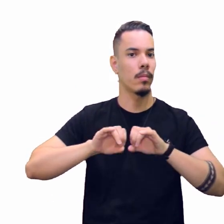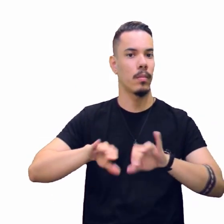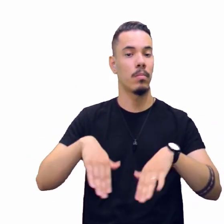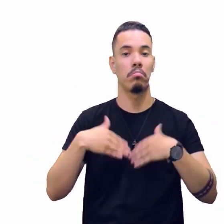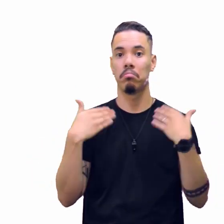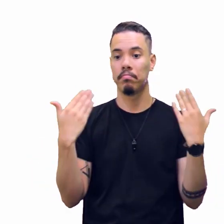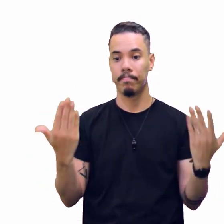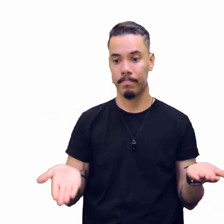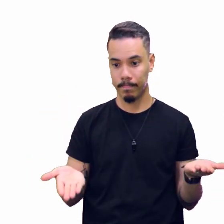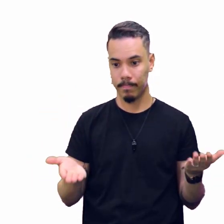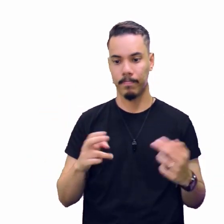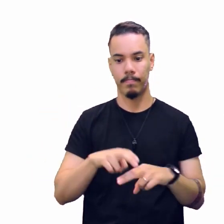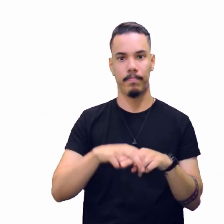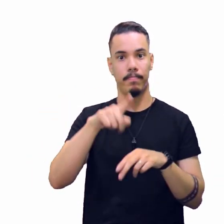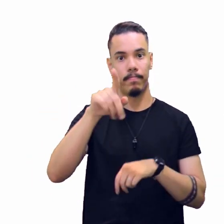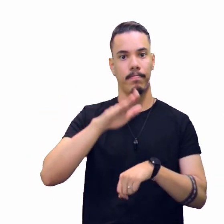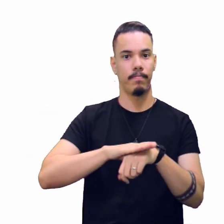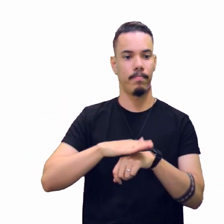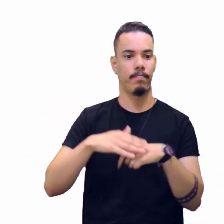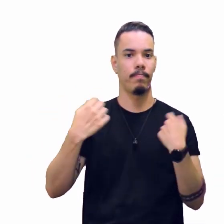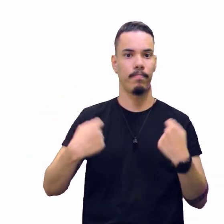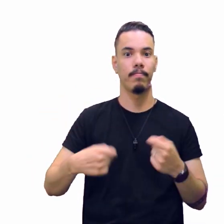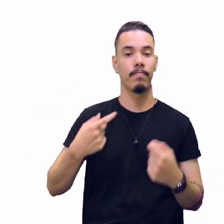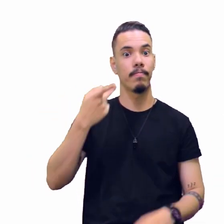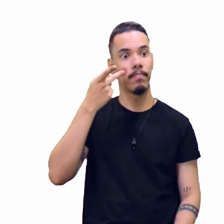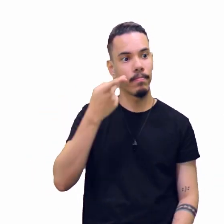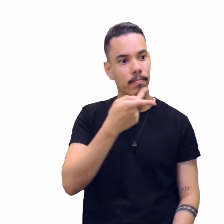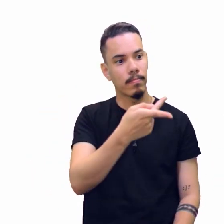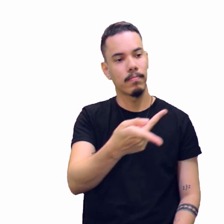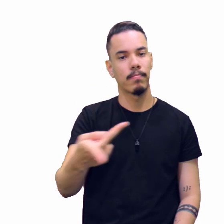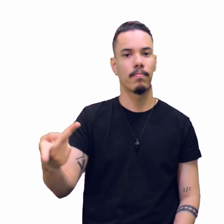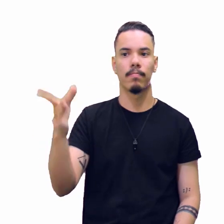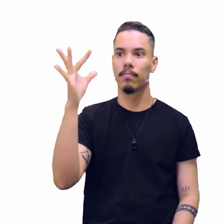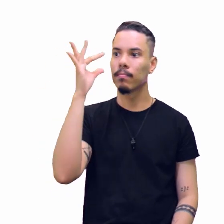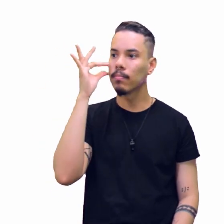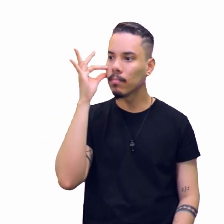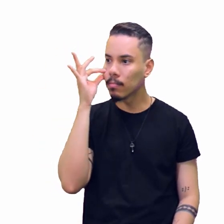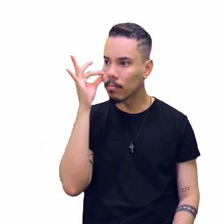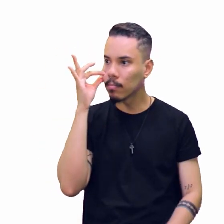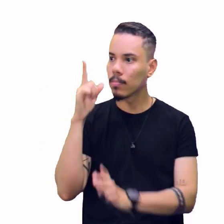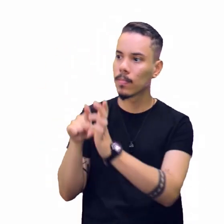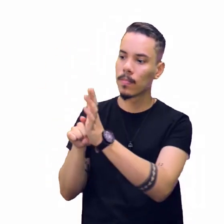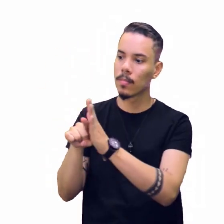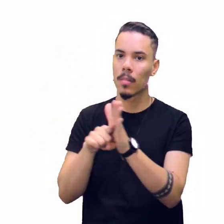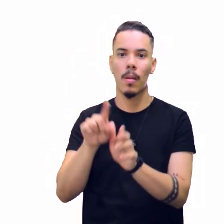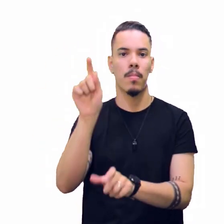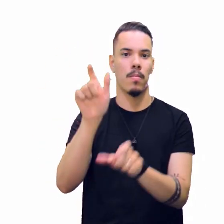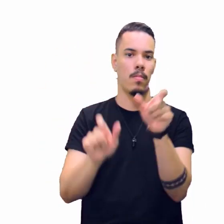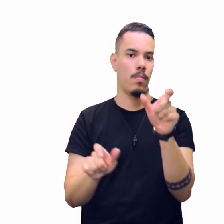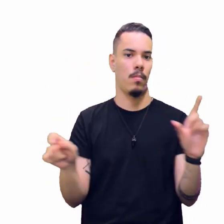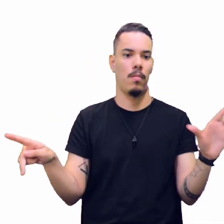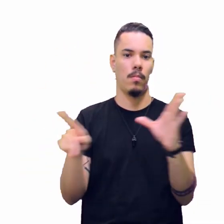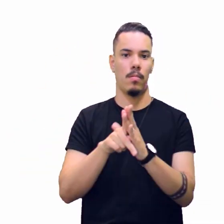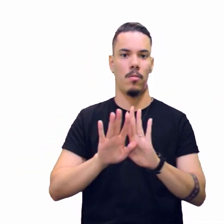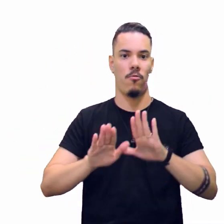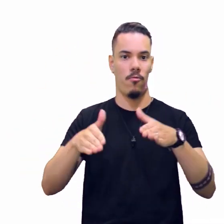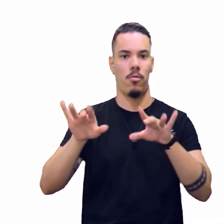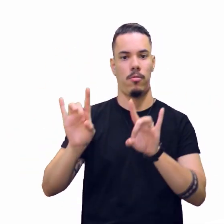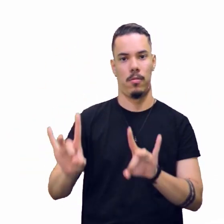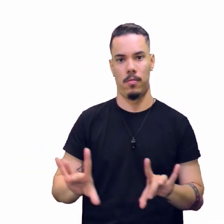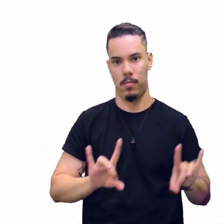resposta, você tem que ir a campo, né, procurar pessoas especialistas